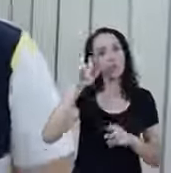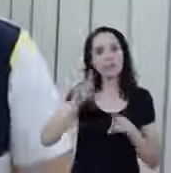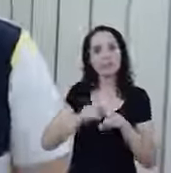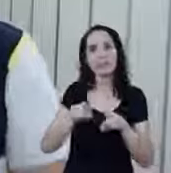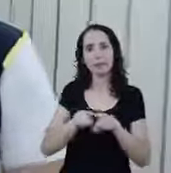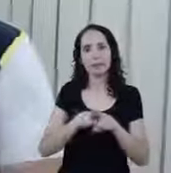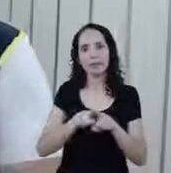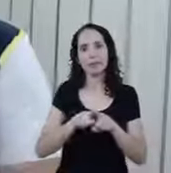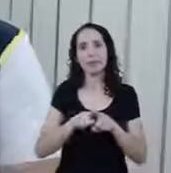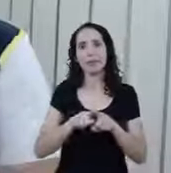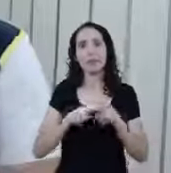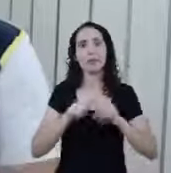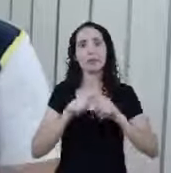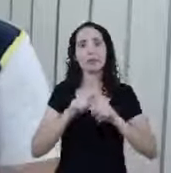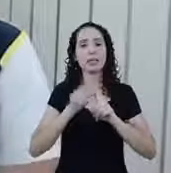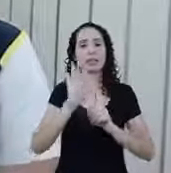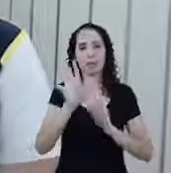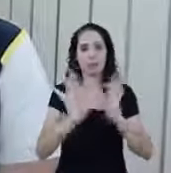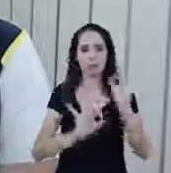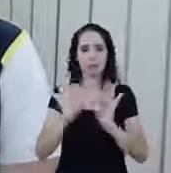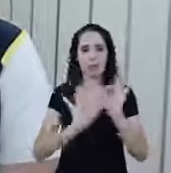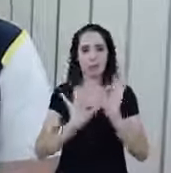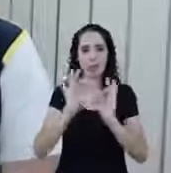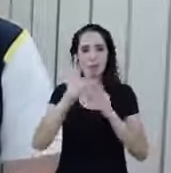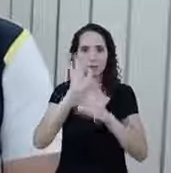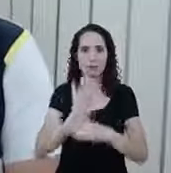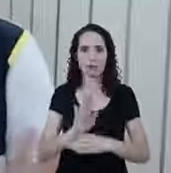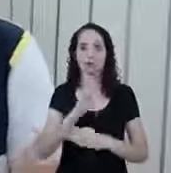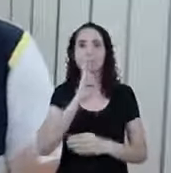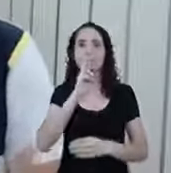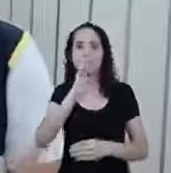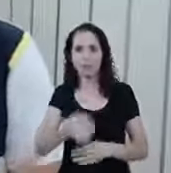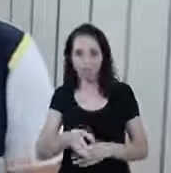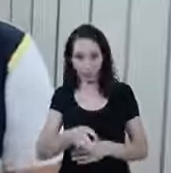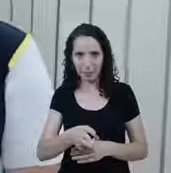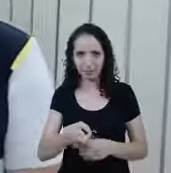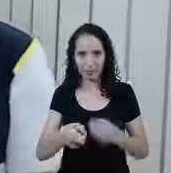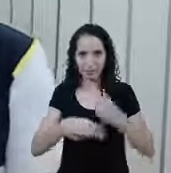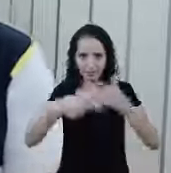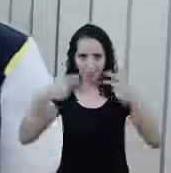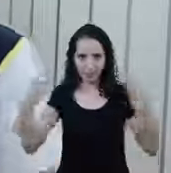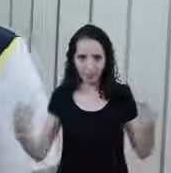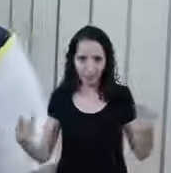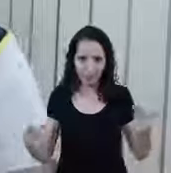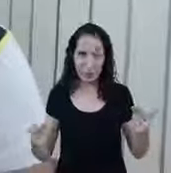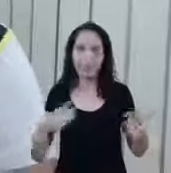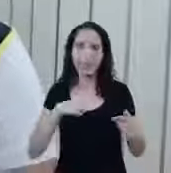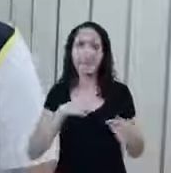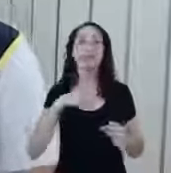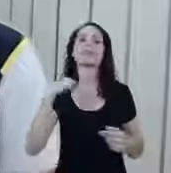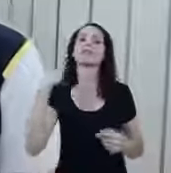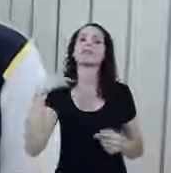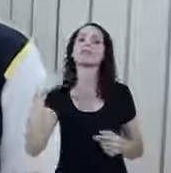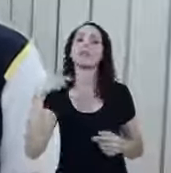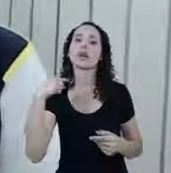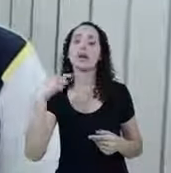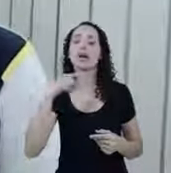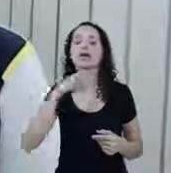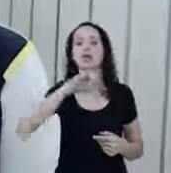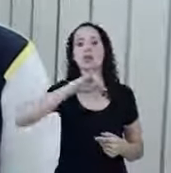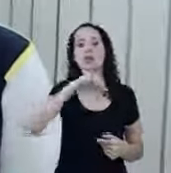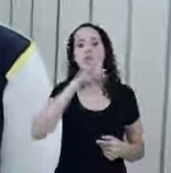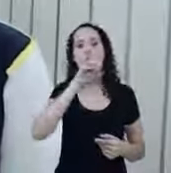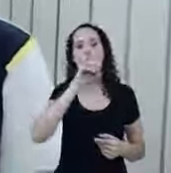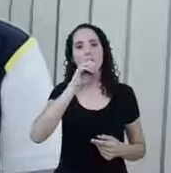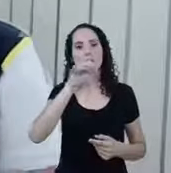estamos aqui já Preparados para poder Responder isso para vocês Nós estamos aqui Com um especialista O doutor João